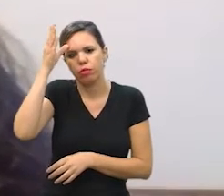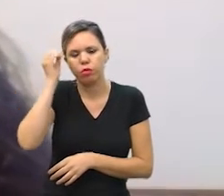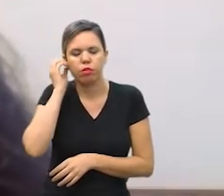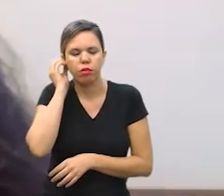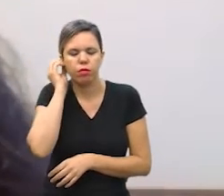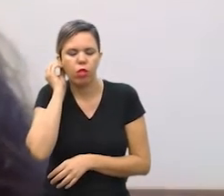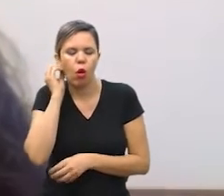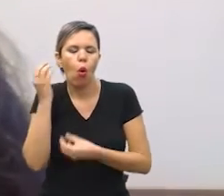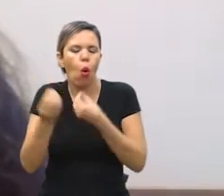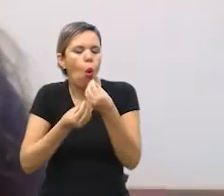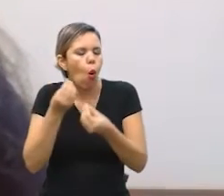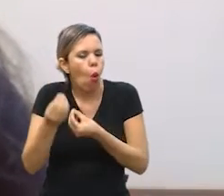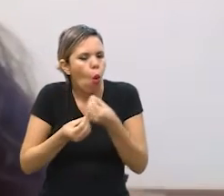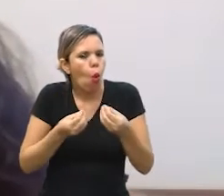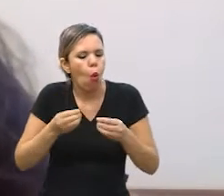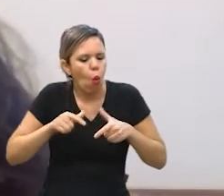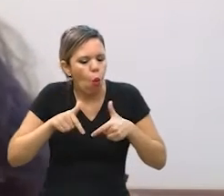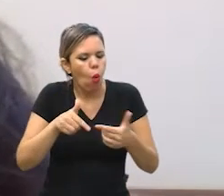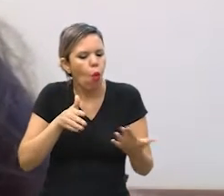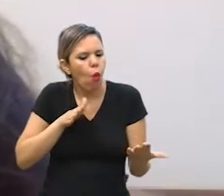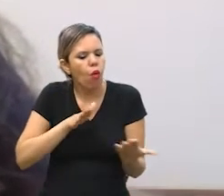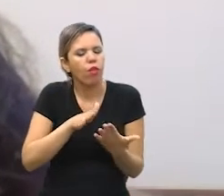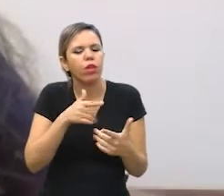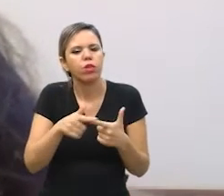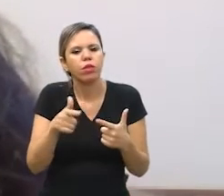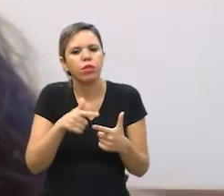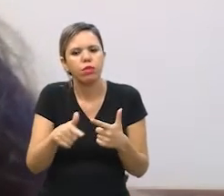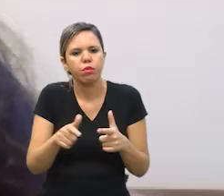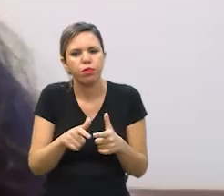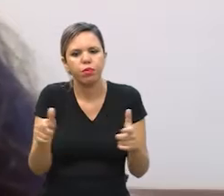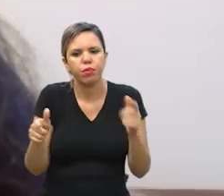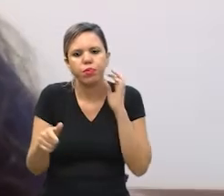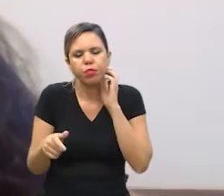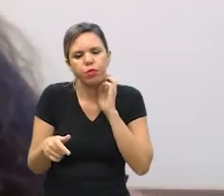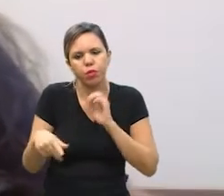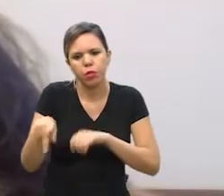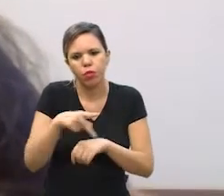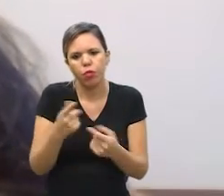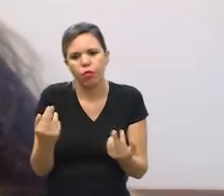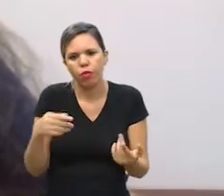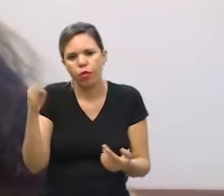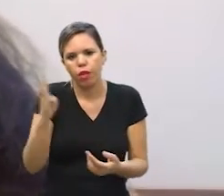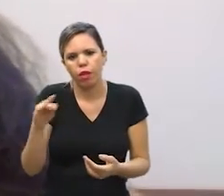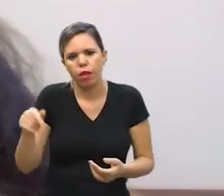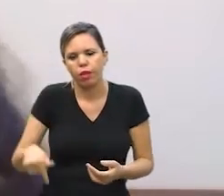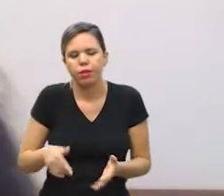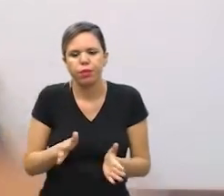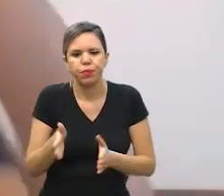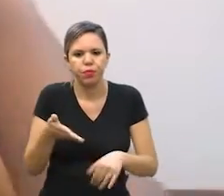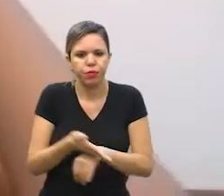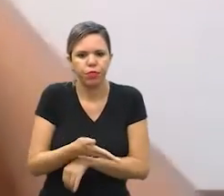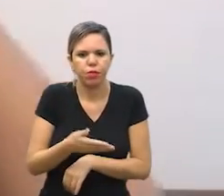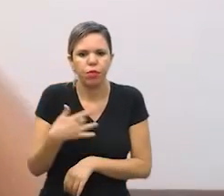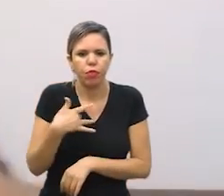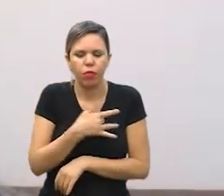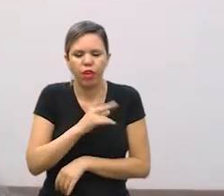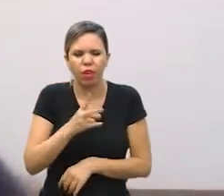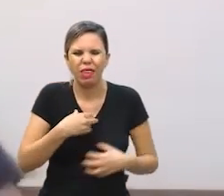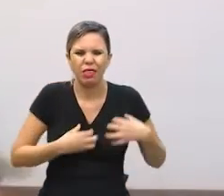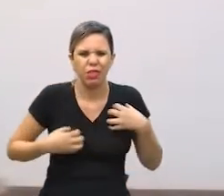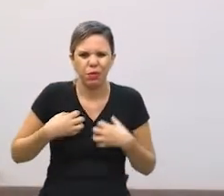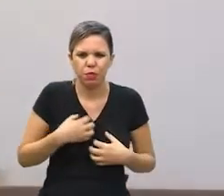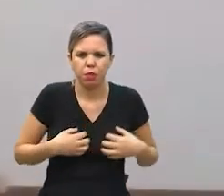entender como enfrentar esse problema gigante num país como o nosso de acesso à saúde sempre me